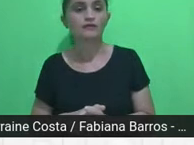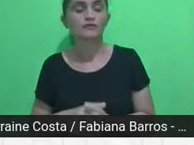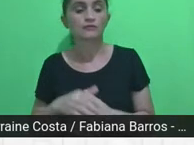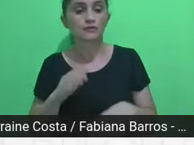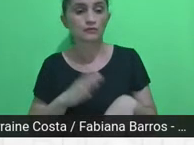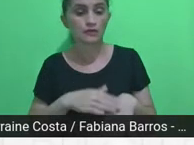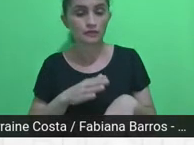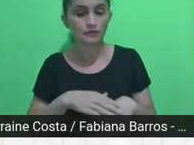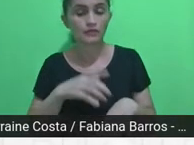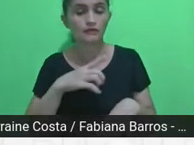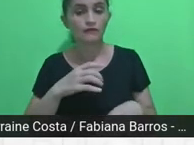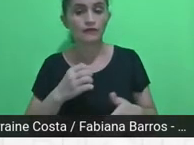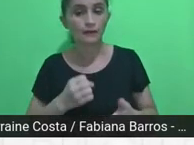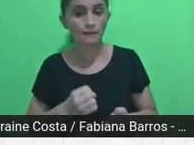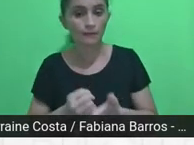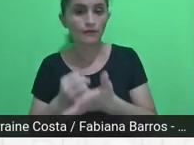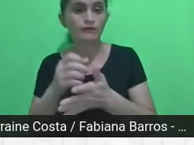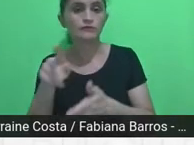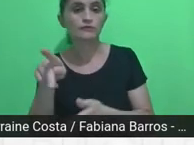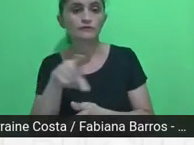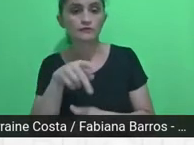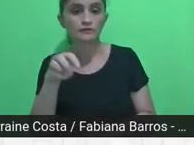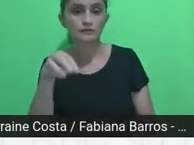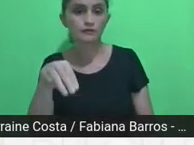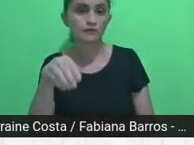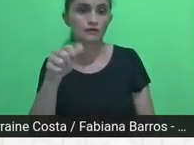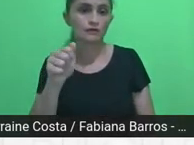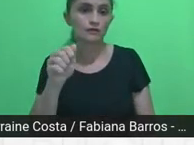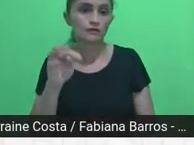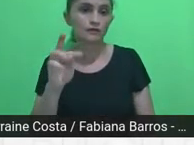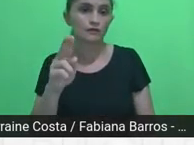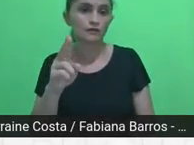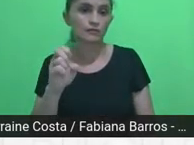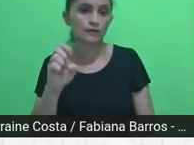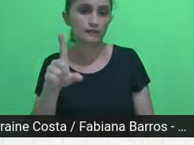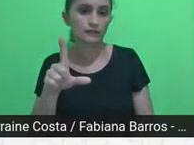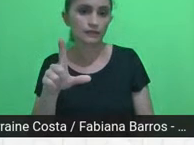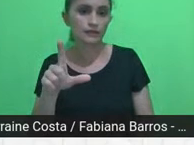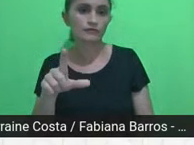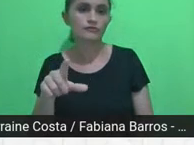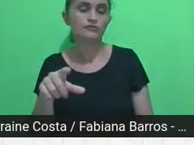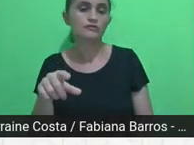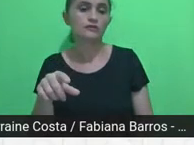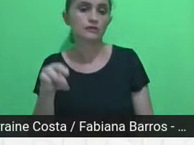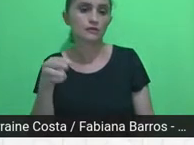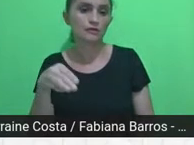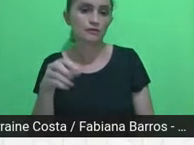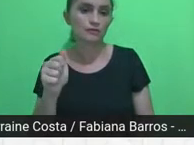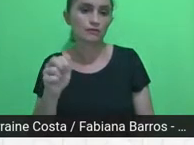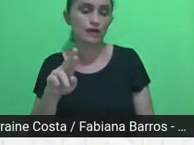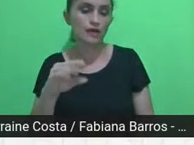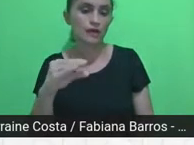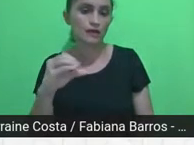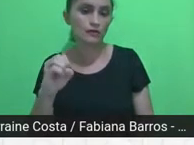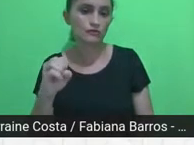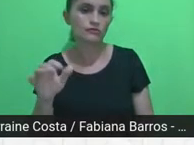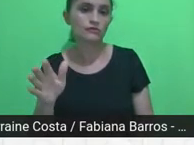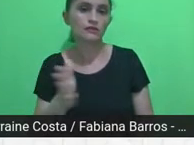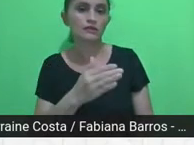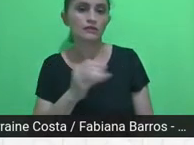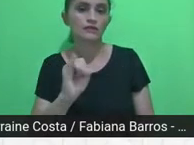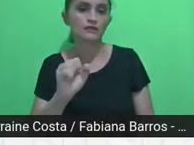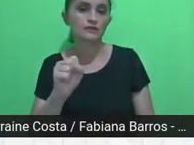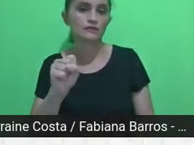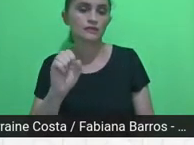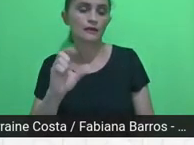professores, do Matheus, do Marcos Vinícius, a Isabel, eu também nessa disciplina, e a professora